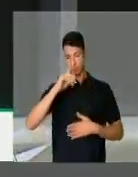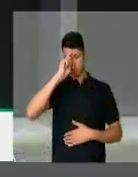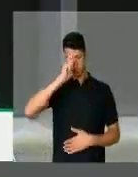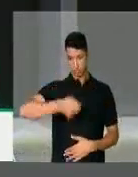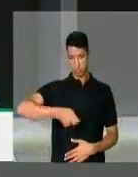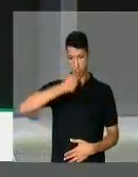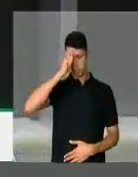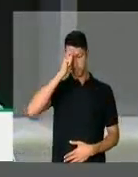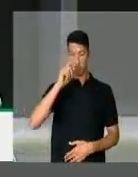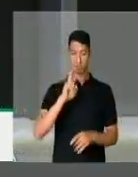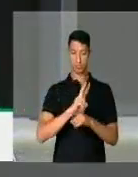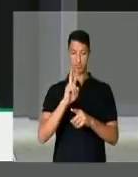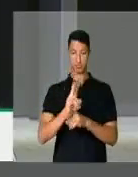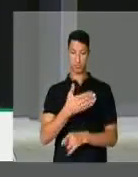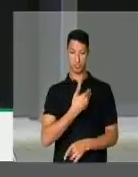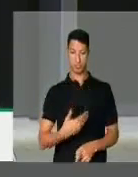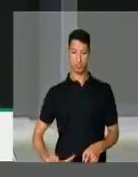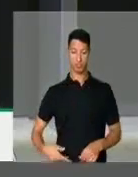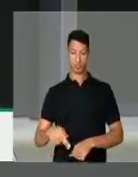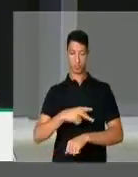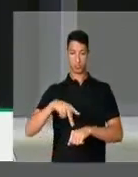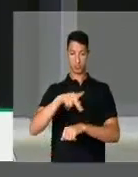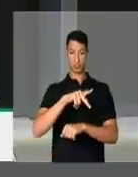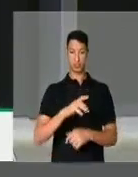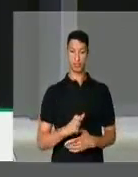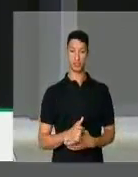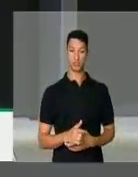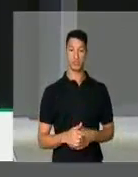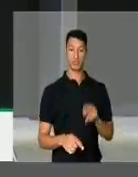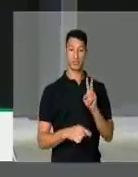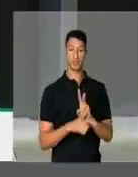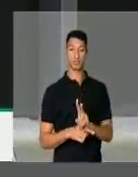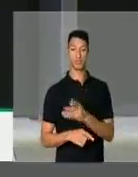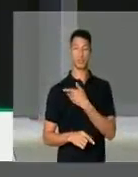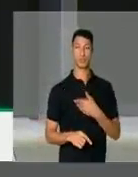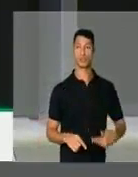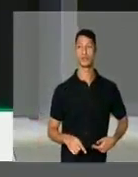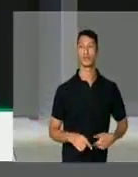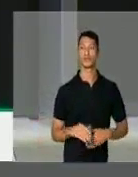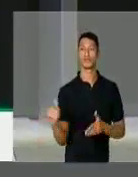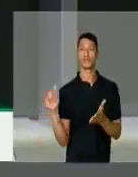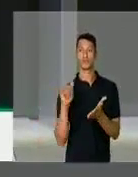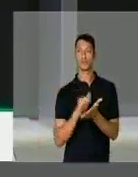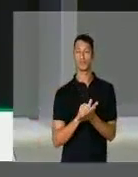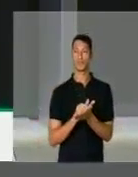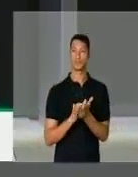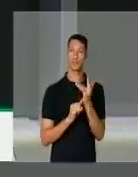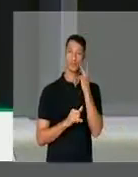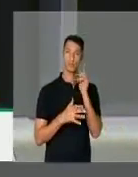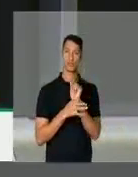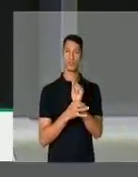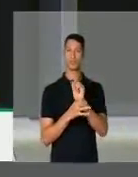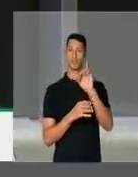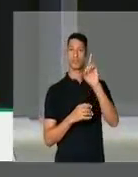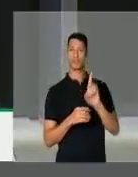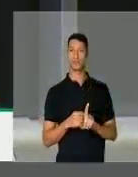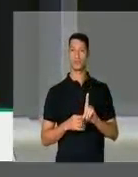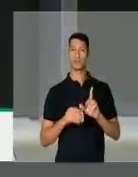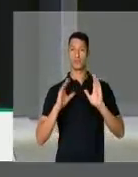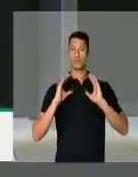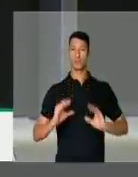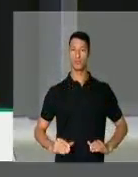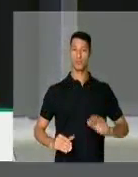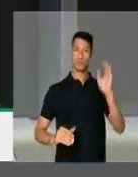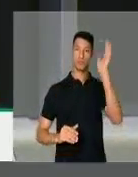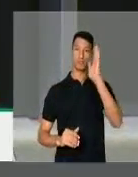homenagens à Defensoria Pública deste país. A Defensoria Pública, ela foi instituída para garantir os direitos do